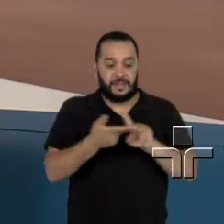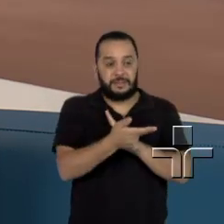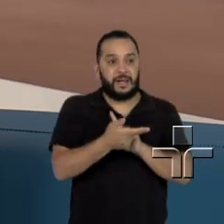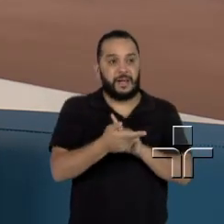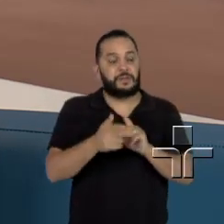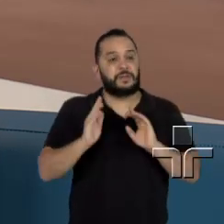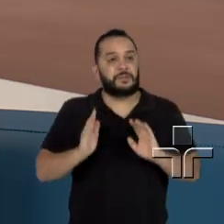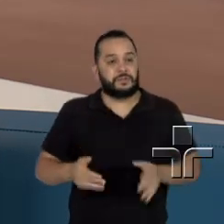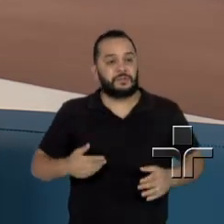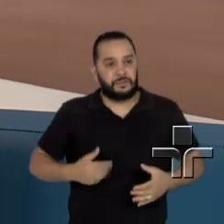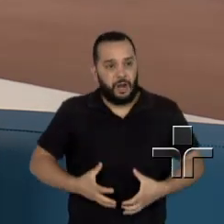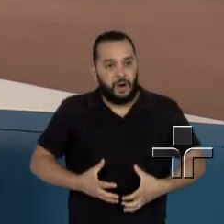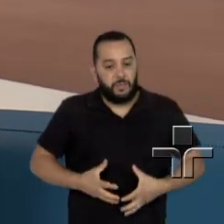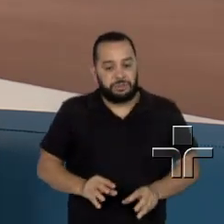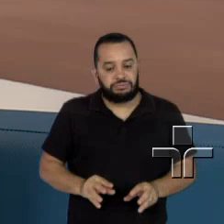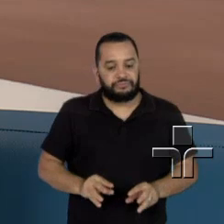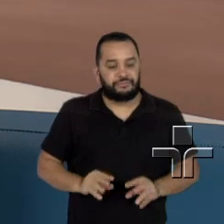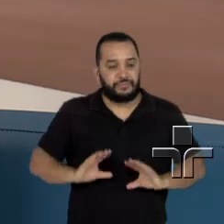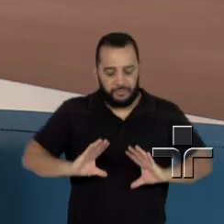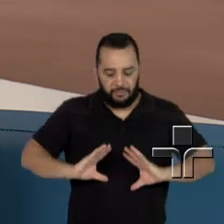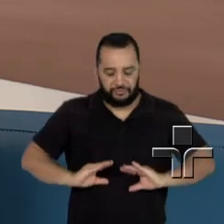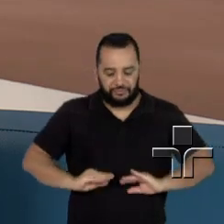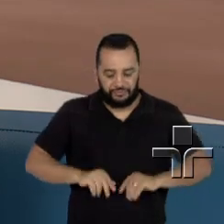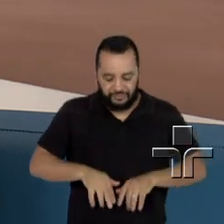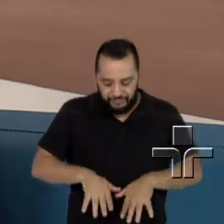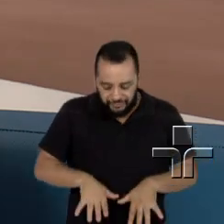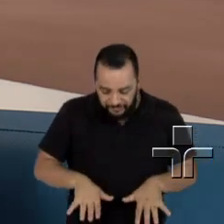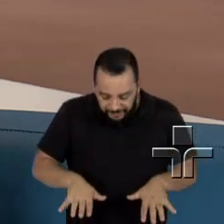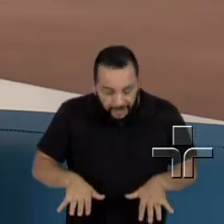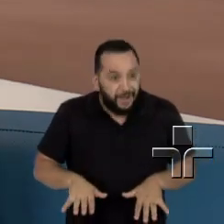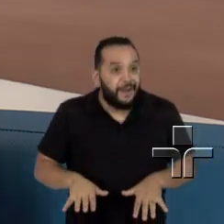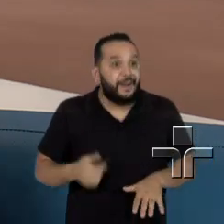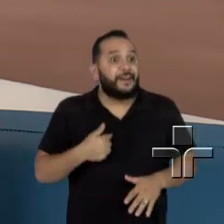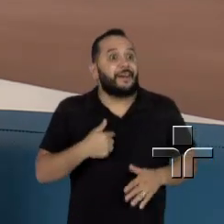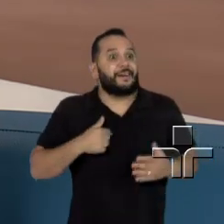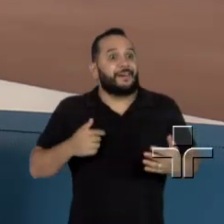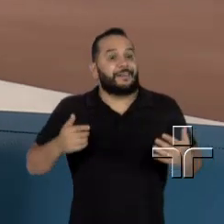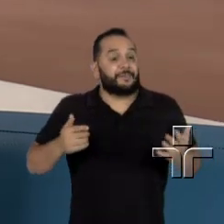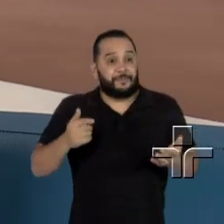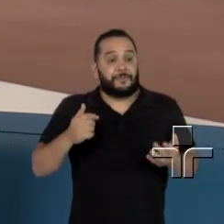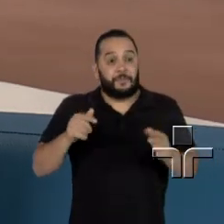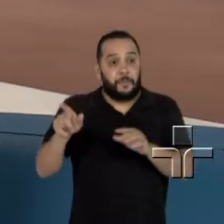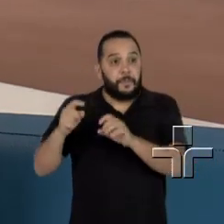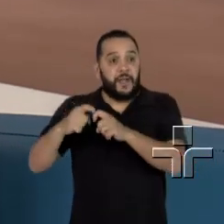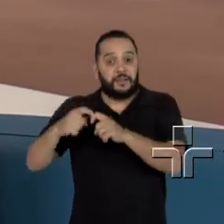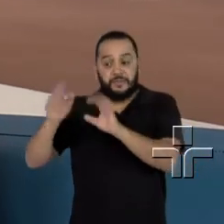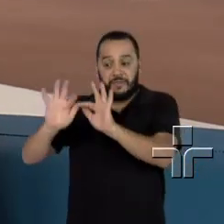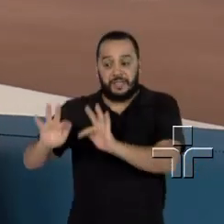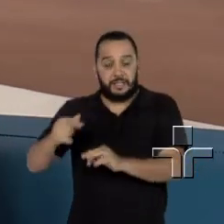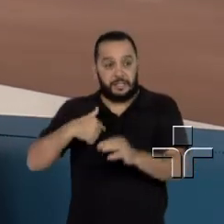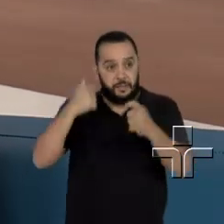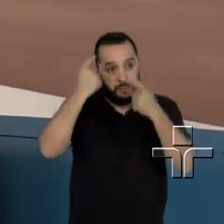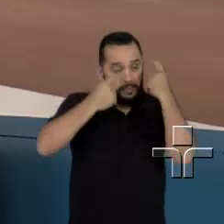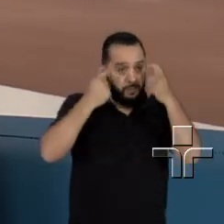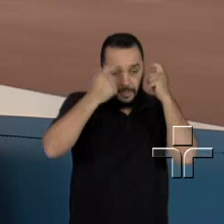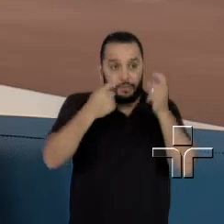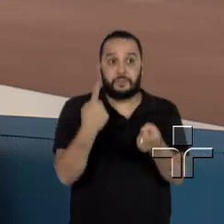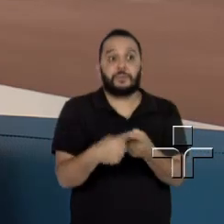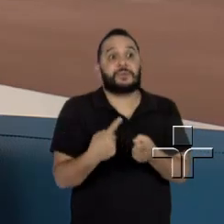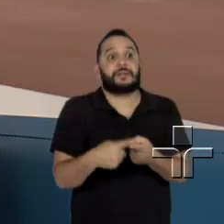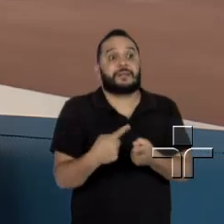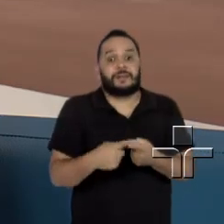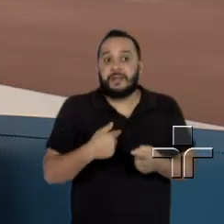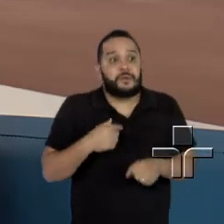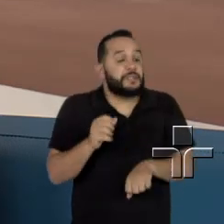bolsa estourou um pouquinho antes. Ai, minha senhora. Então o médico ficou muito feliz, eu fiquei até preocupada porque eu não estava preparada para